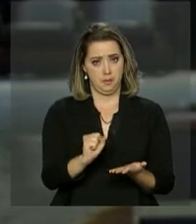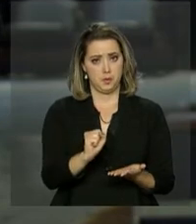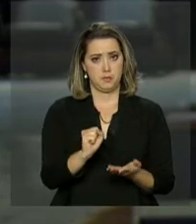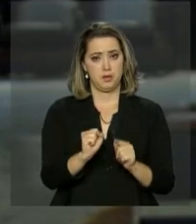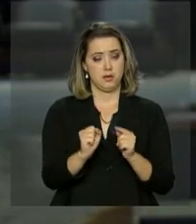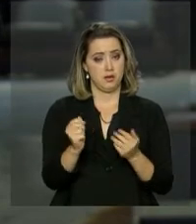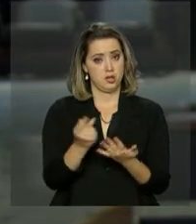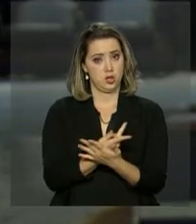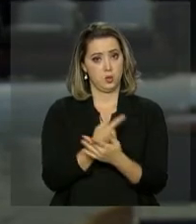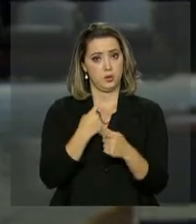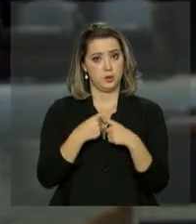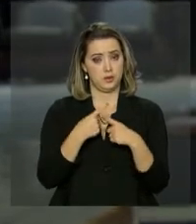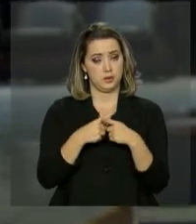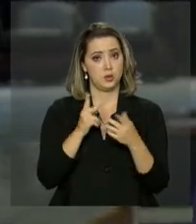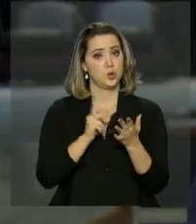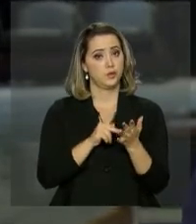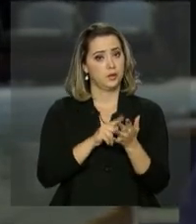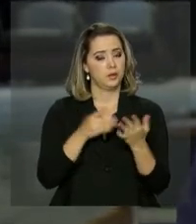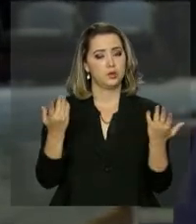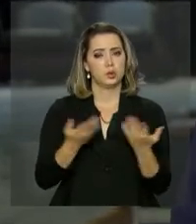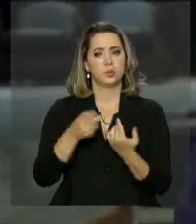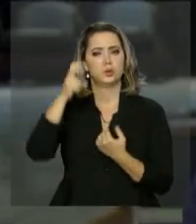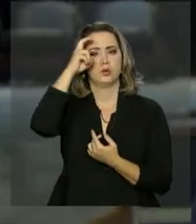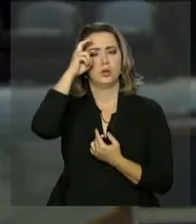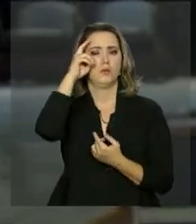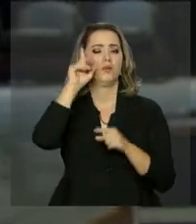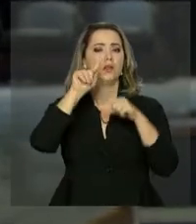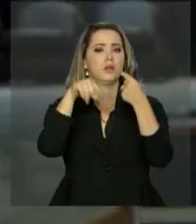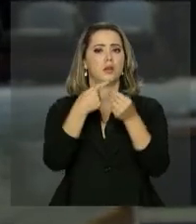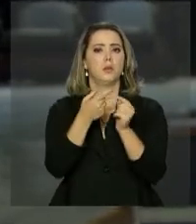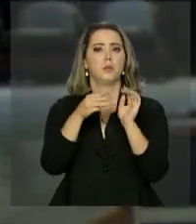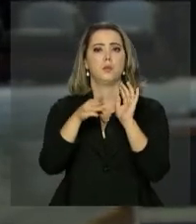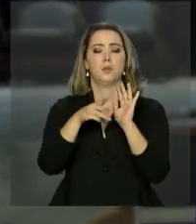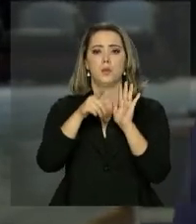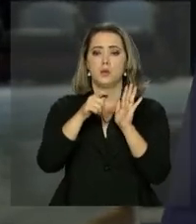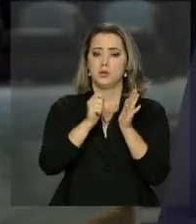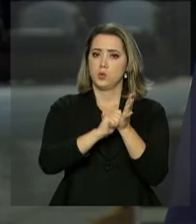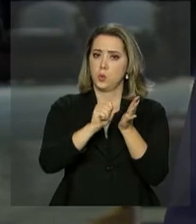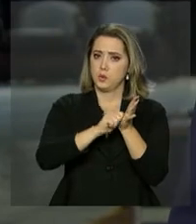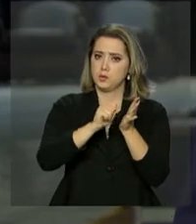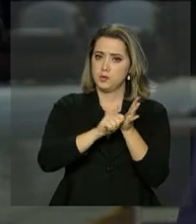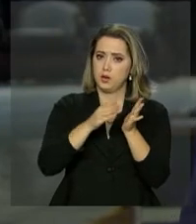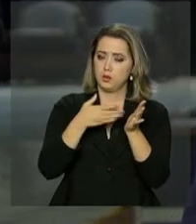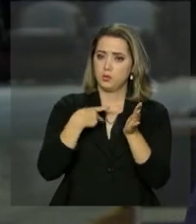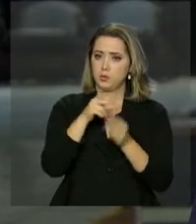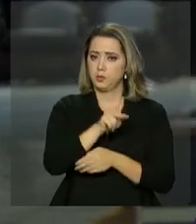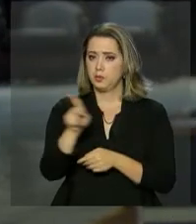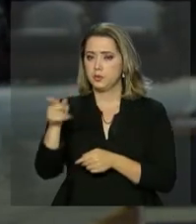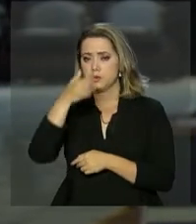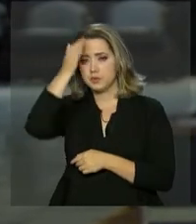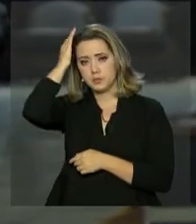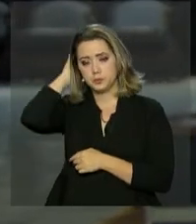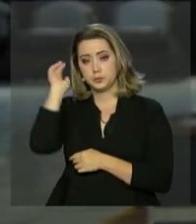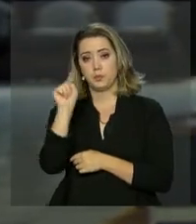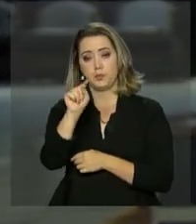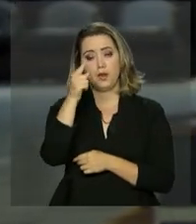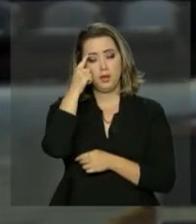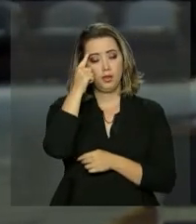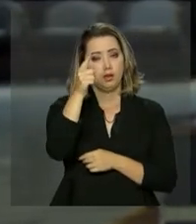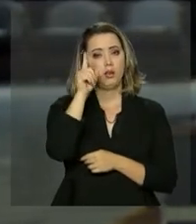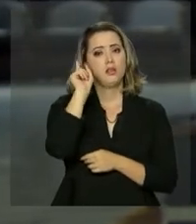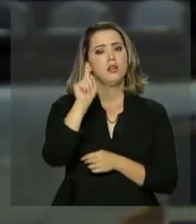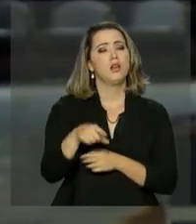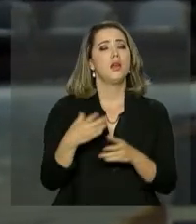tornou realidade nesta quinta-feira a partir de uma medida provisória assinada pelo presidente Michel Temer. A ideia